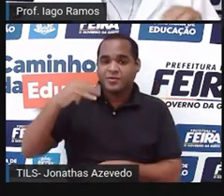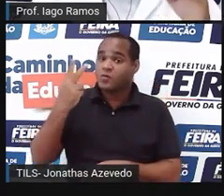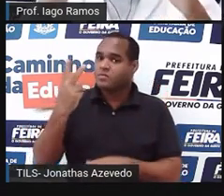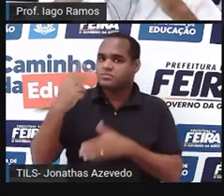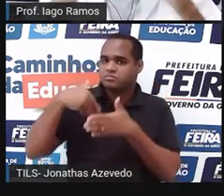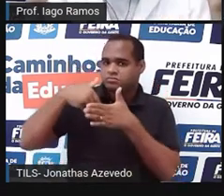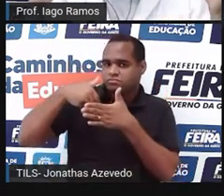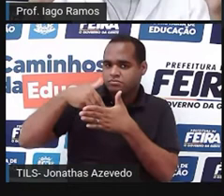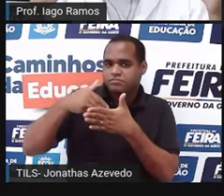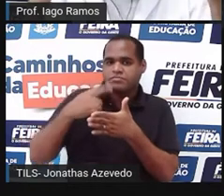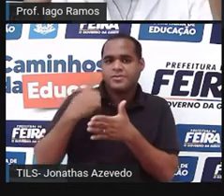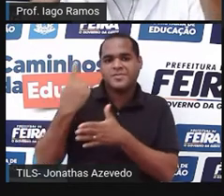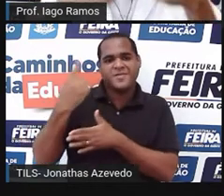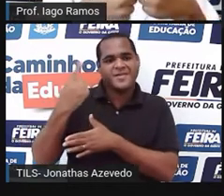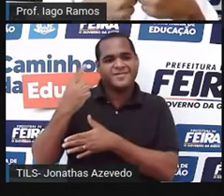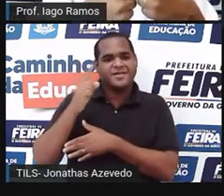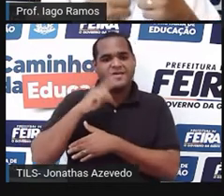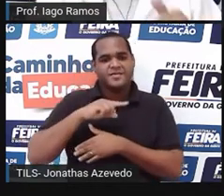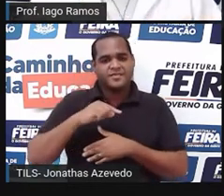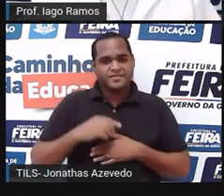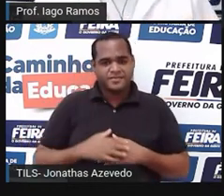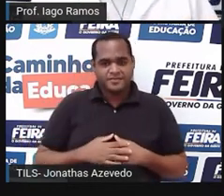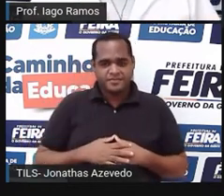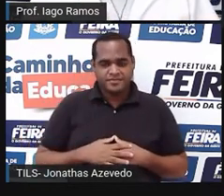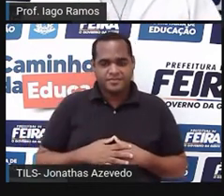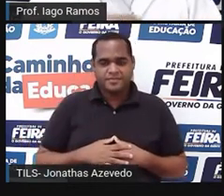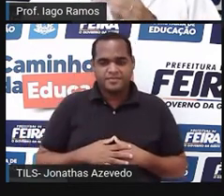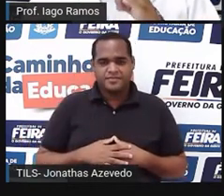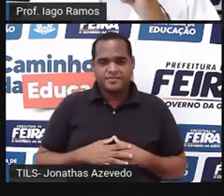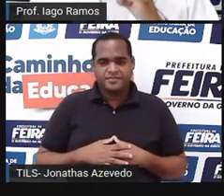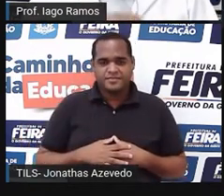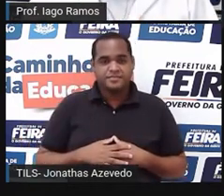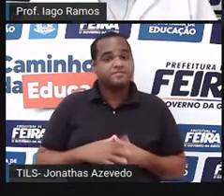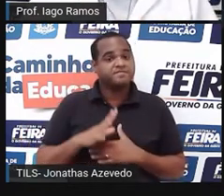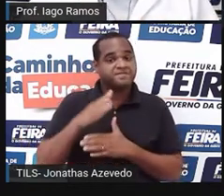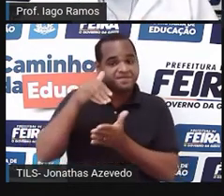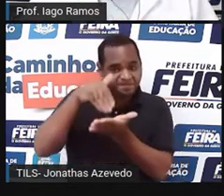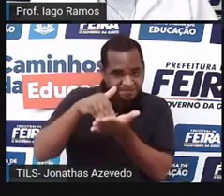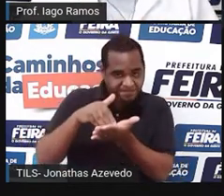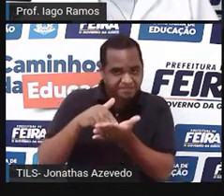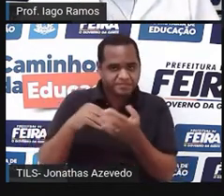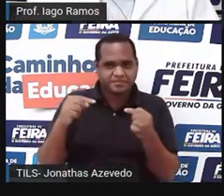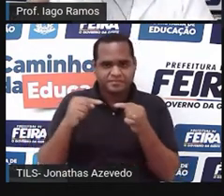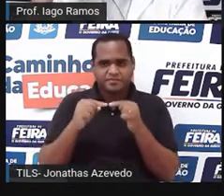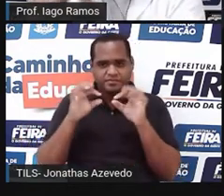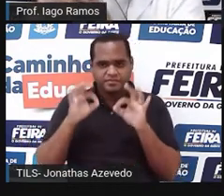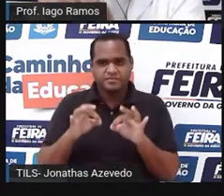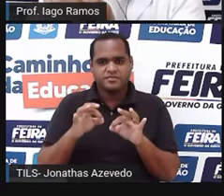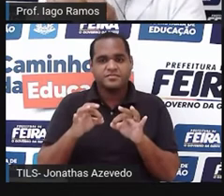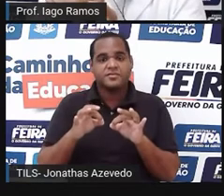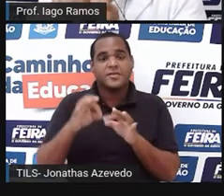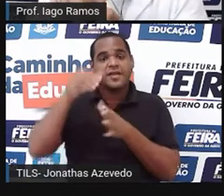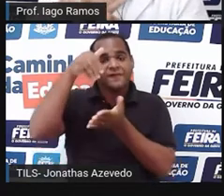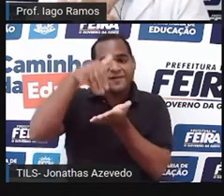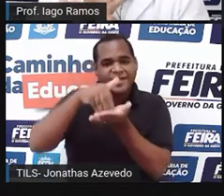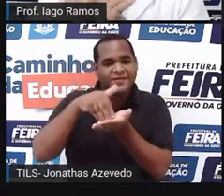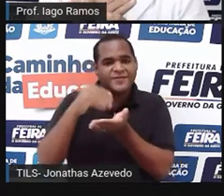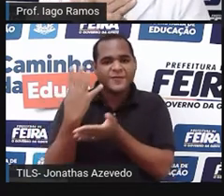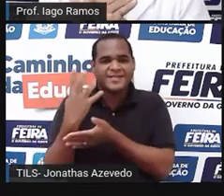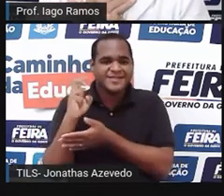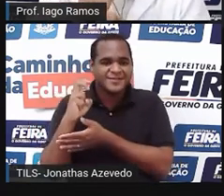partida, no primeiro tempo, dois gols. Ao final do tempo regulamentar, ao final dos